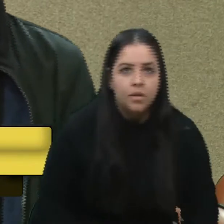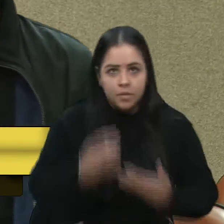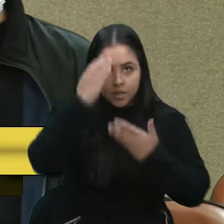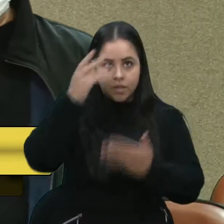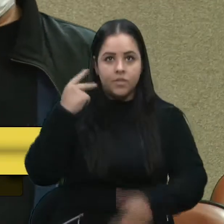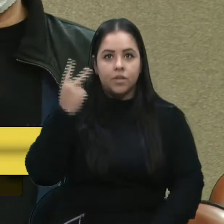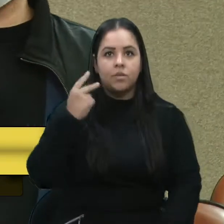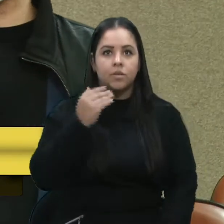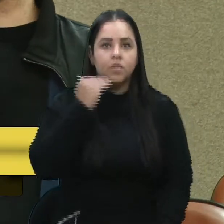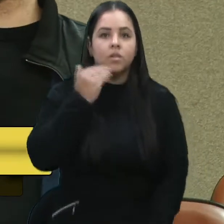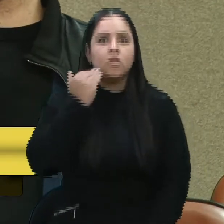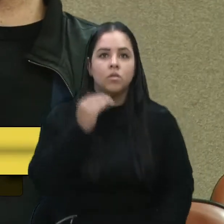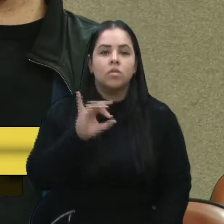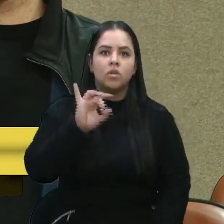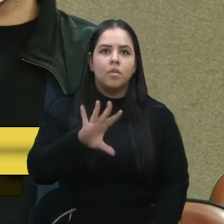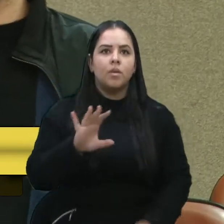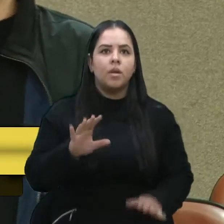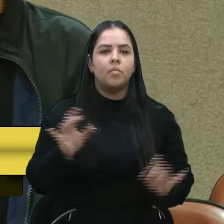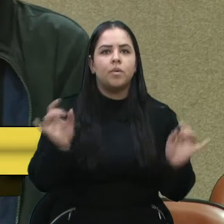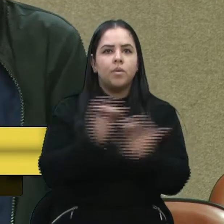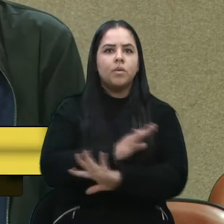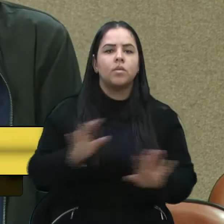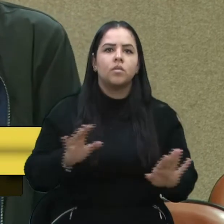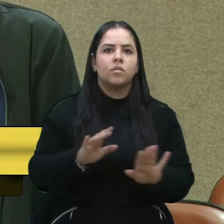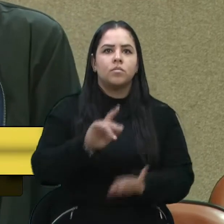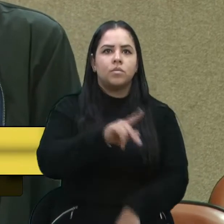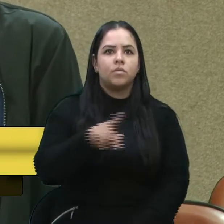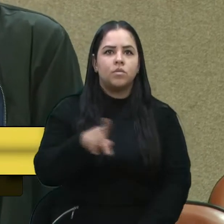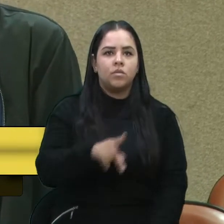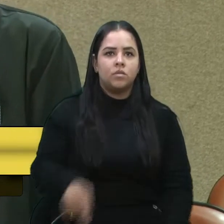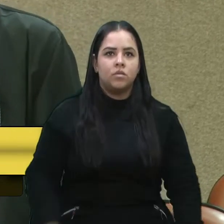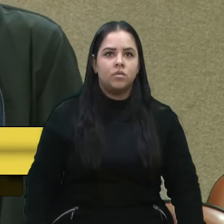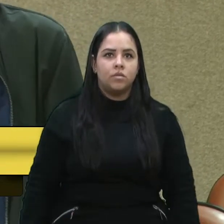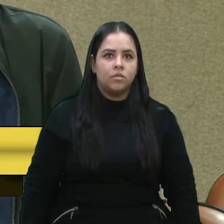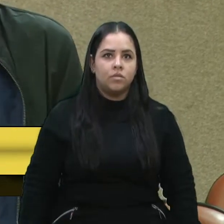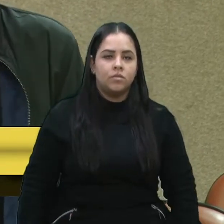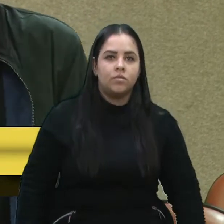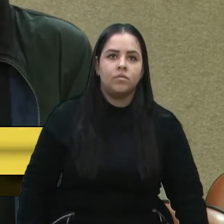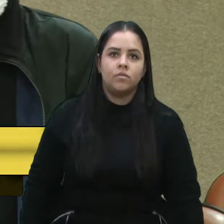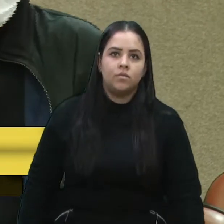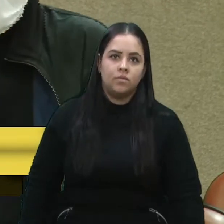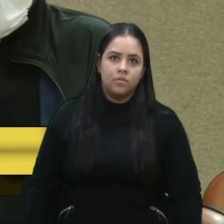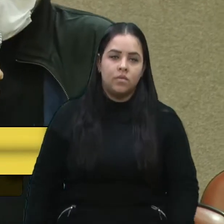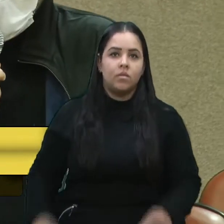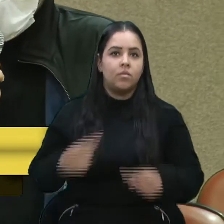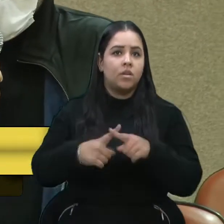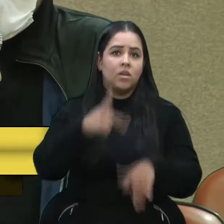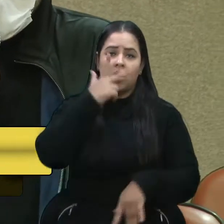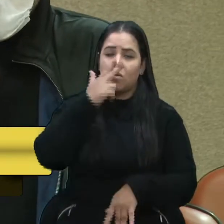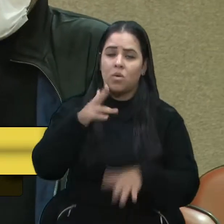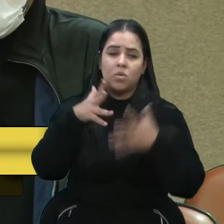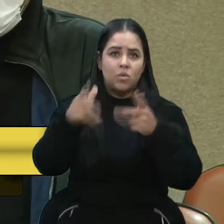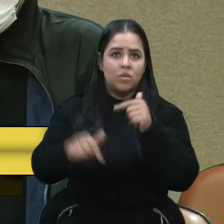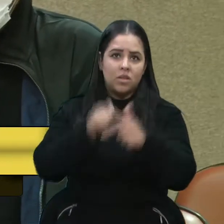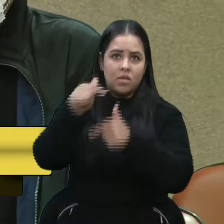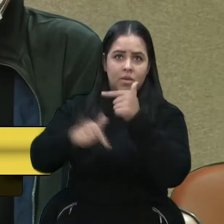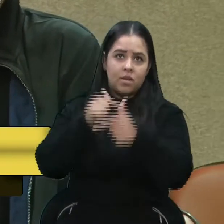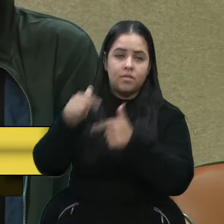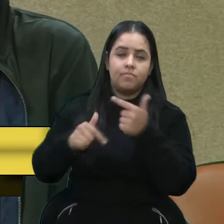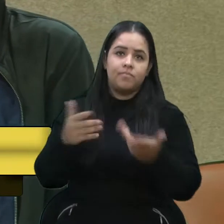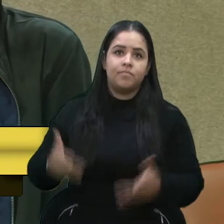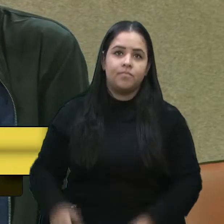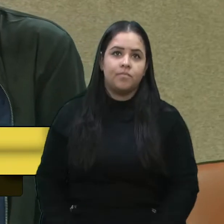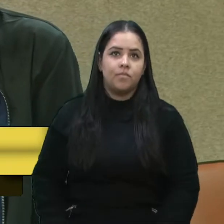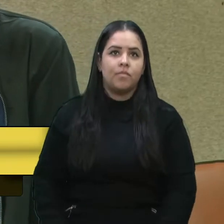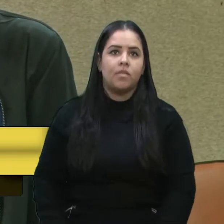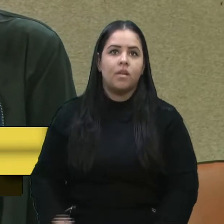então, os professores já estão fazendo um sacrifício, como todos os outros trabalhadores, então, eu acho que